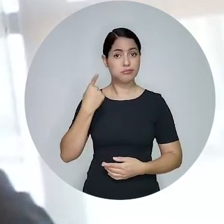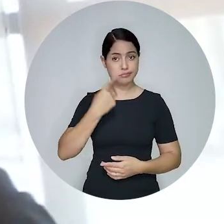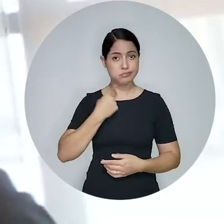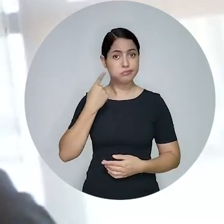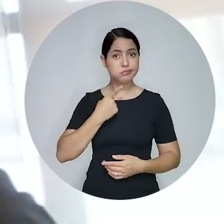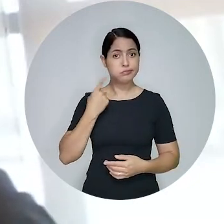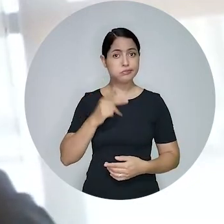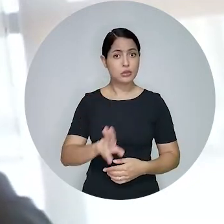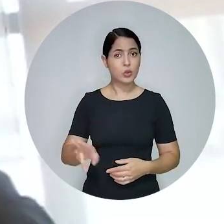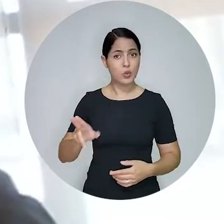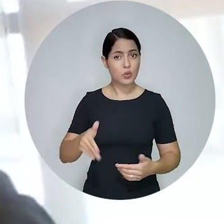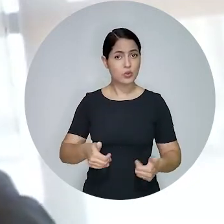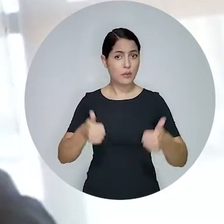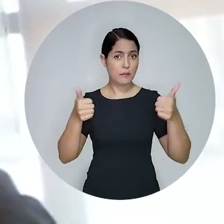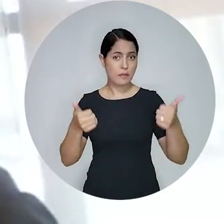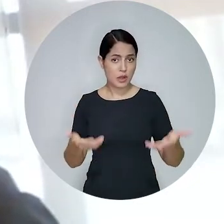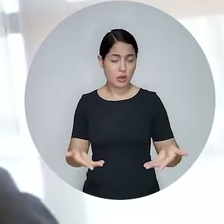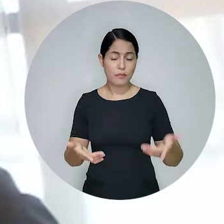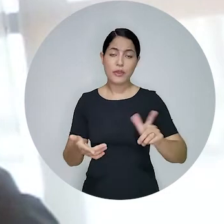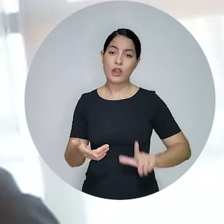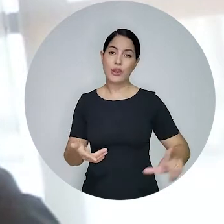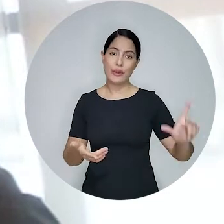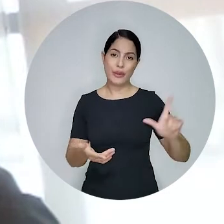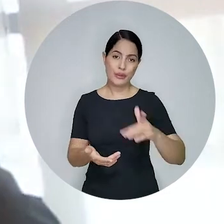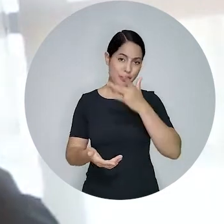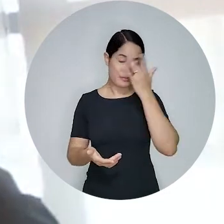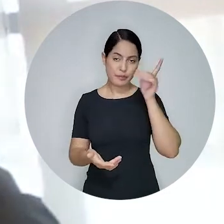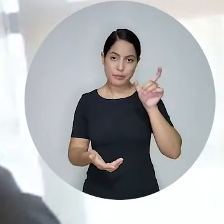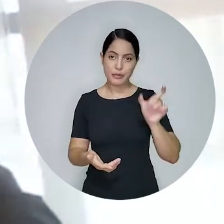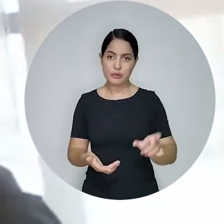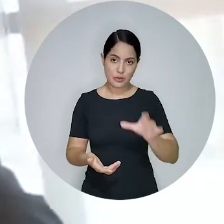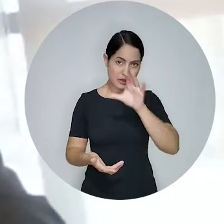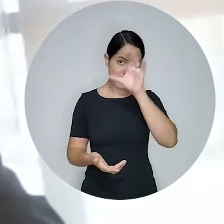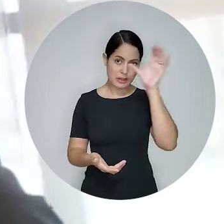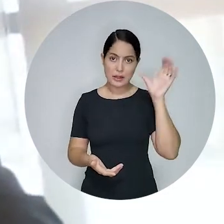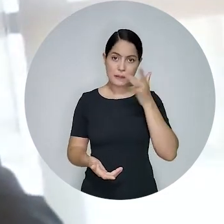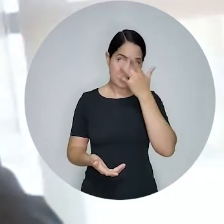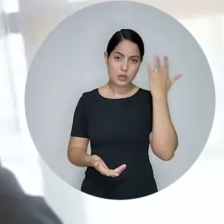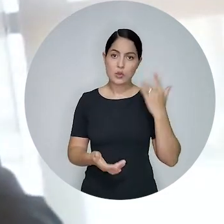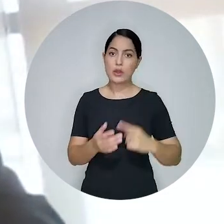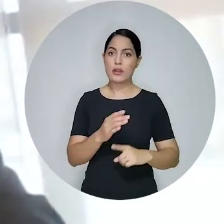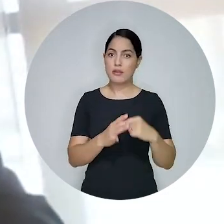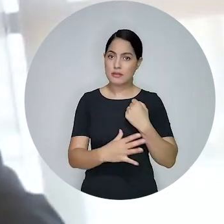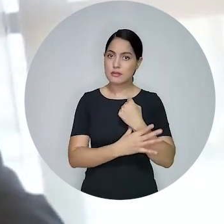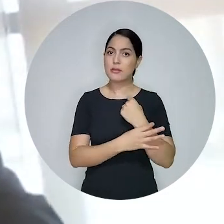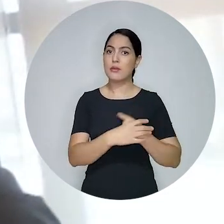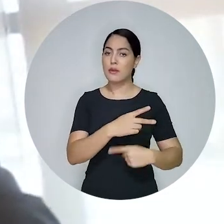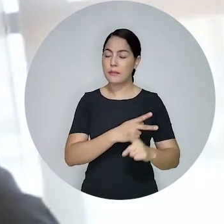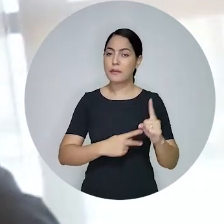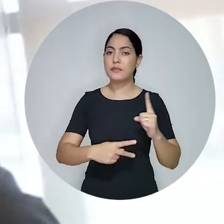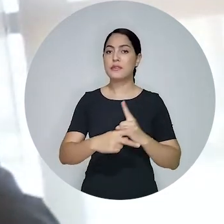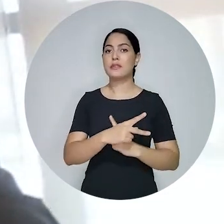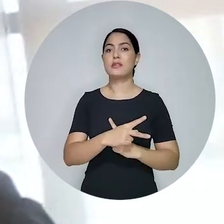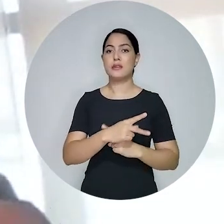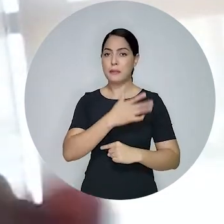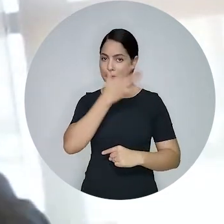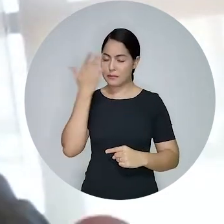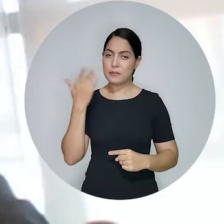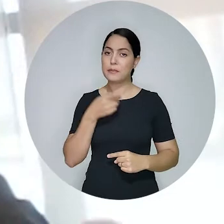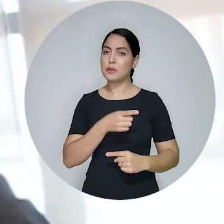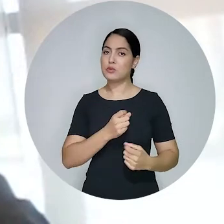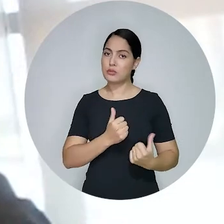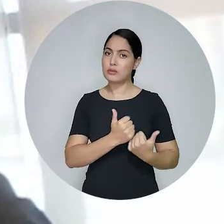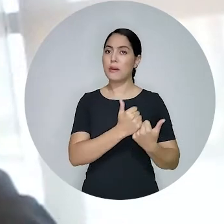utilizados pela advocacia e, por consequência, pelos segurados e pelos assistidos. Esse canal de diálogo, esse